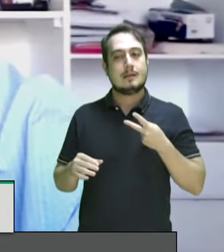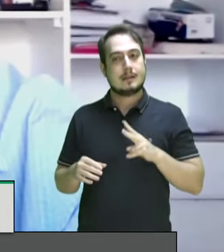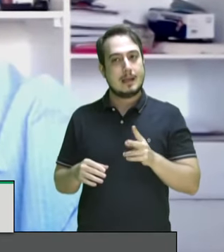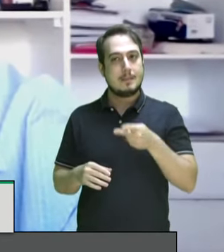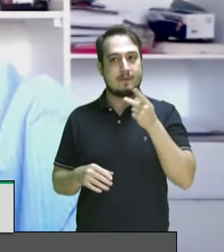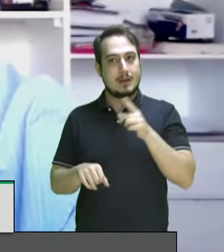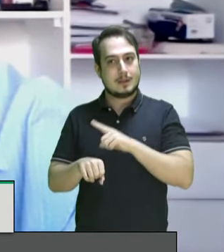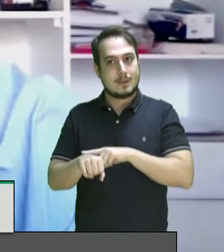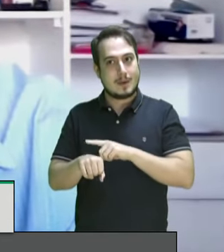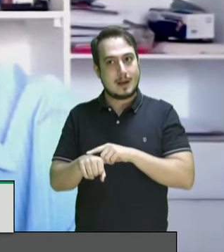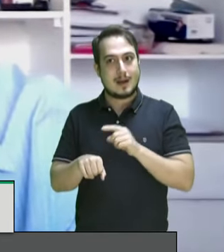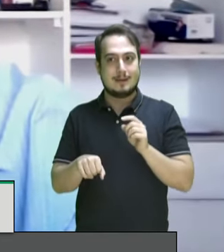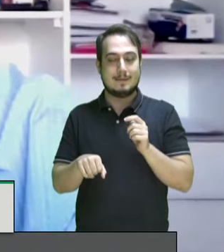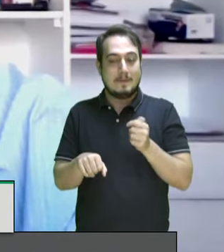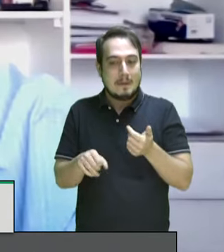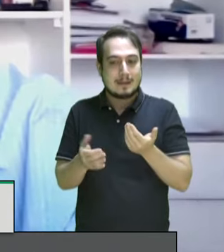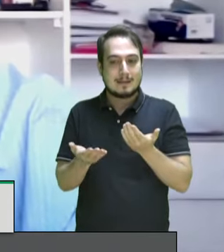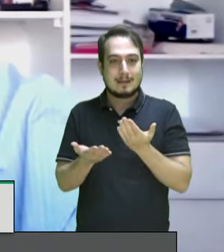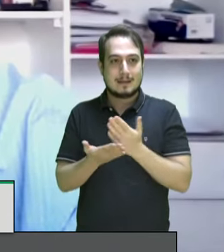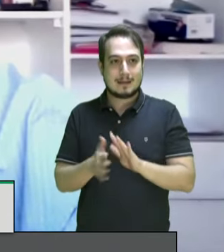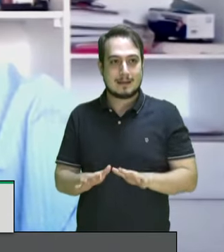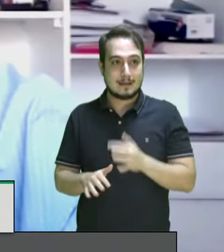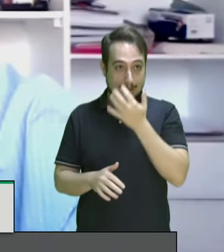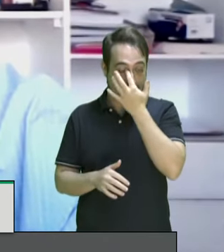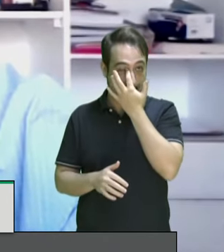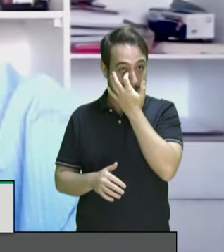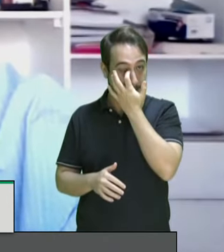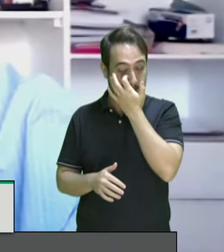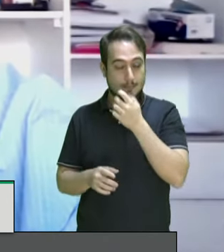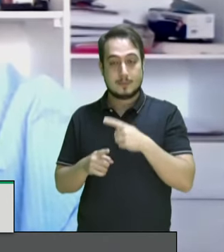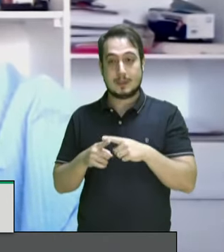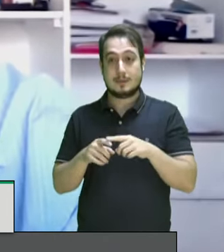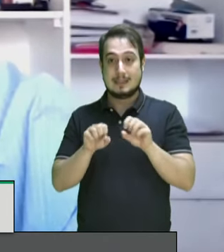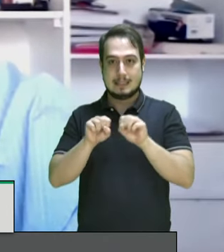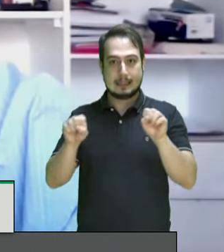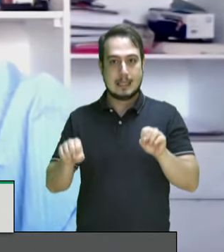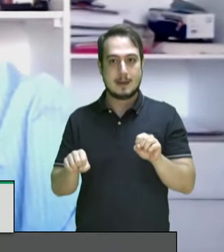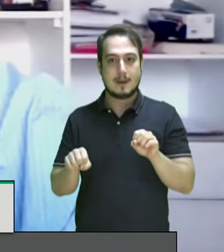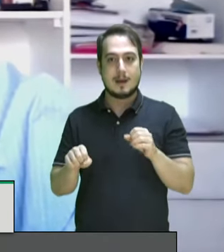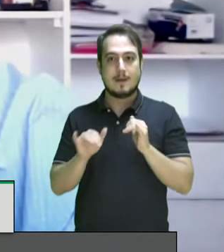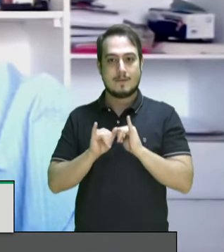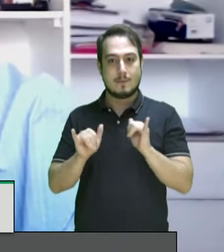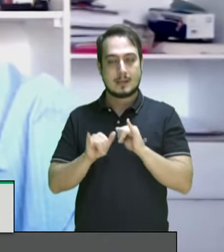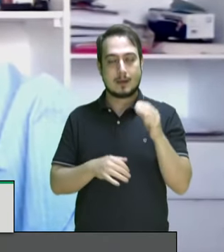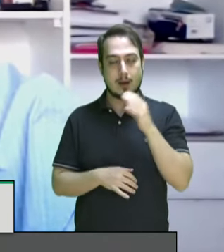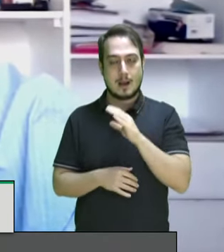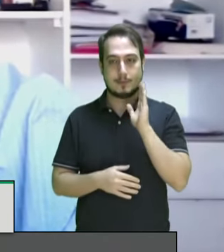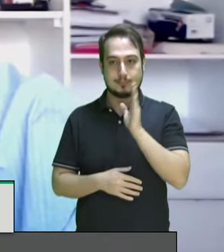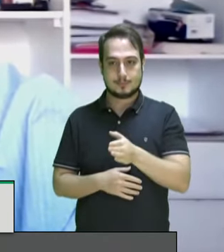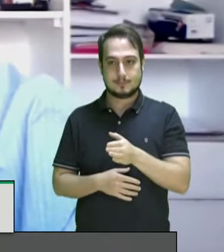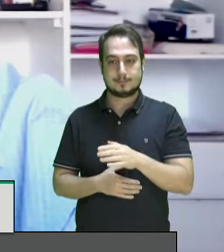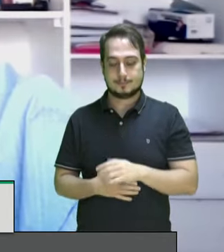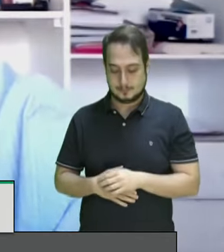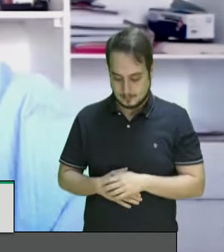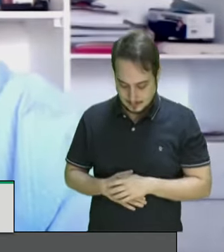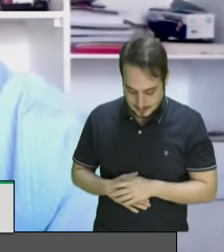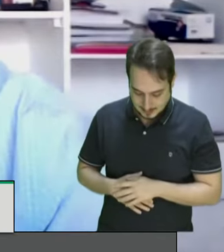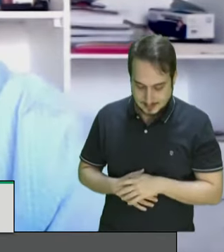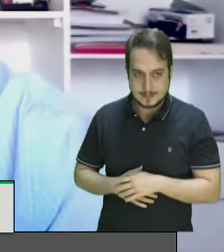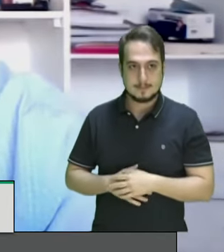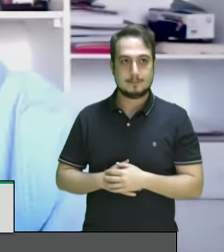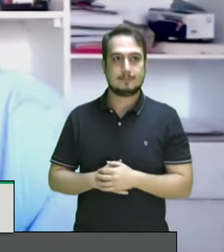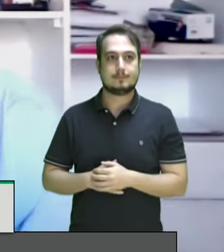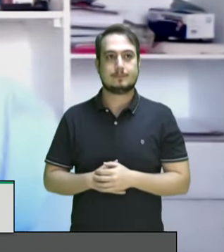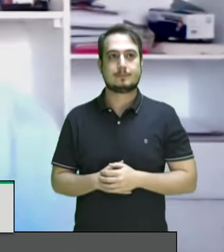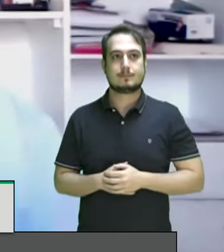conclusão, que, aliás, comunicação aqui é automática pelo sistema, mas, ao mesmo tempo, sendo tolerante, com todos de maneira